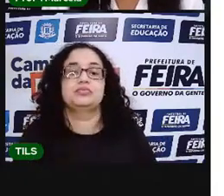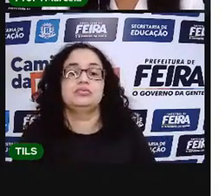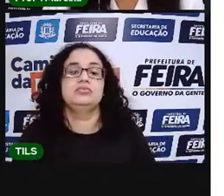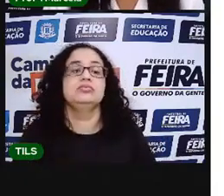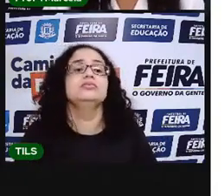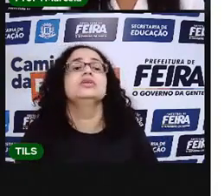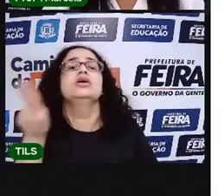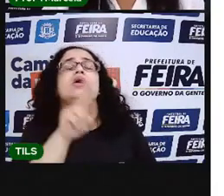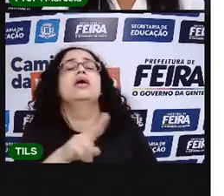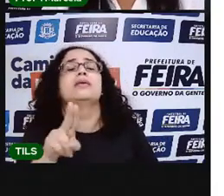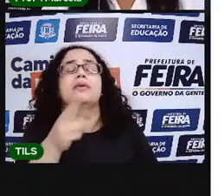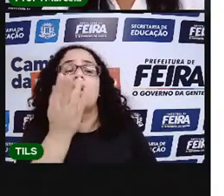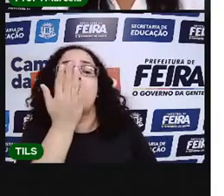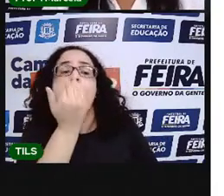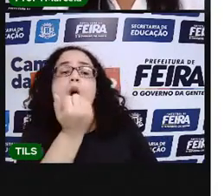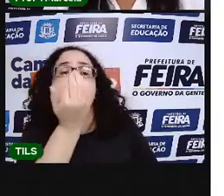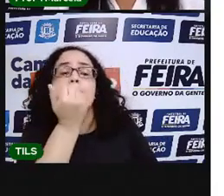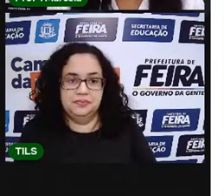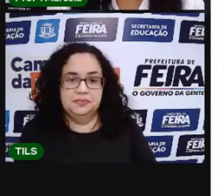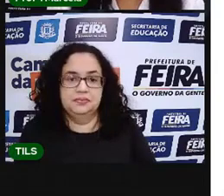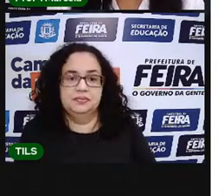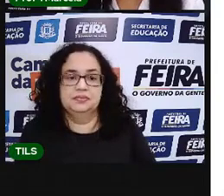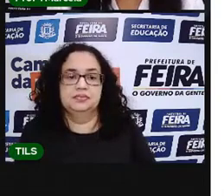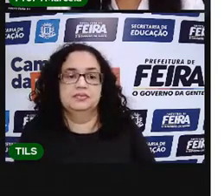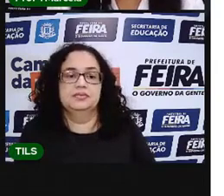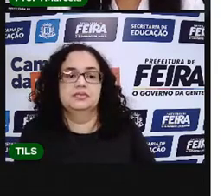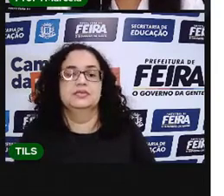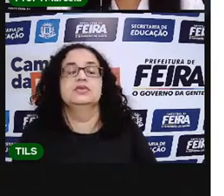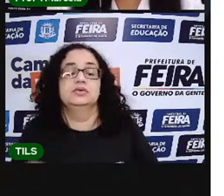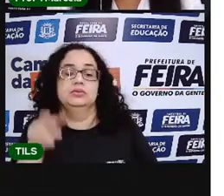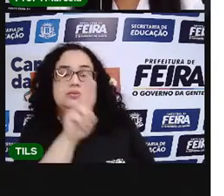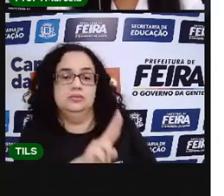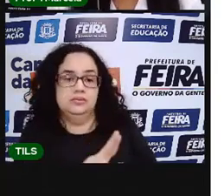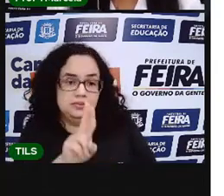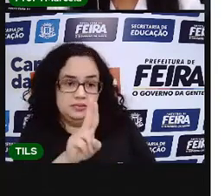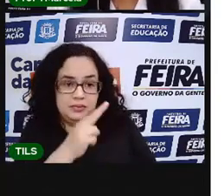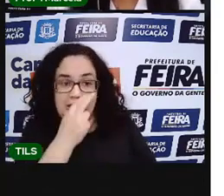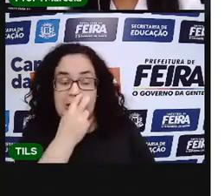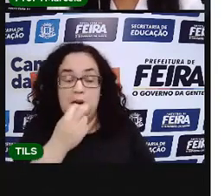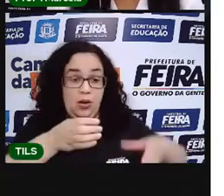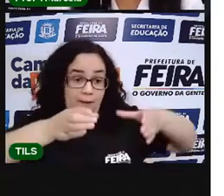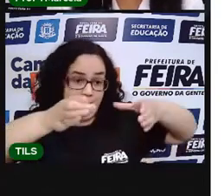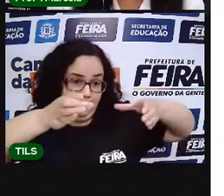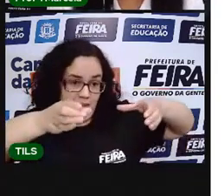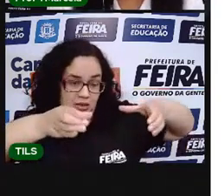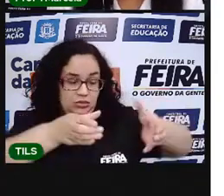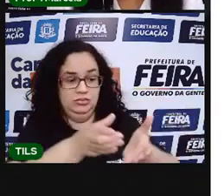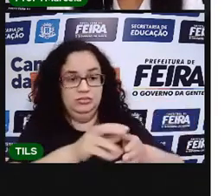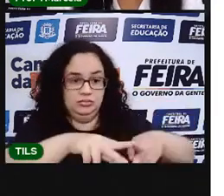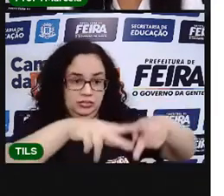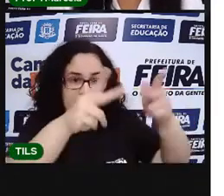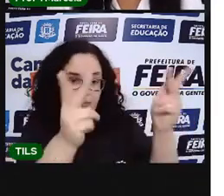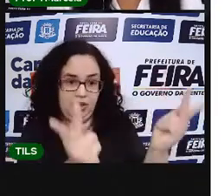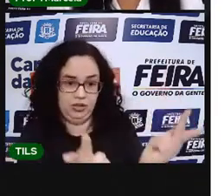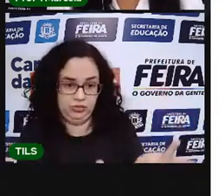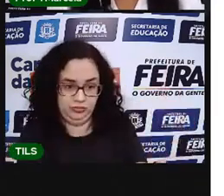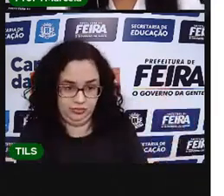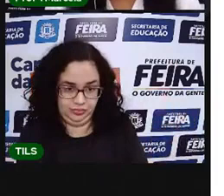E os objetos que a gente usa para comer? A gente usa um prato, né? Um prato, uma tigela.